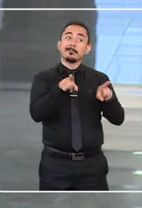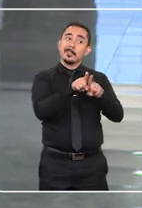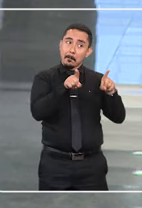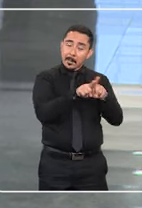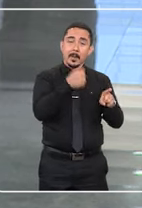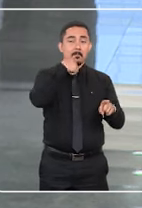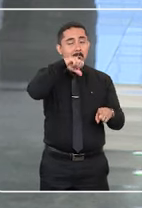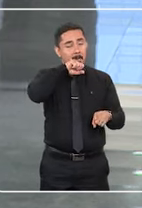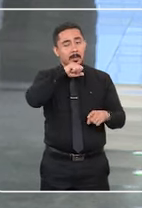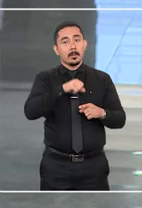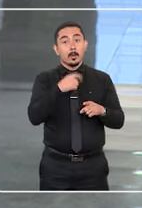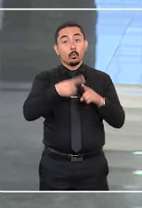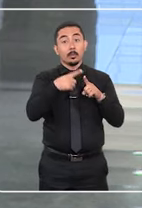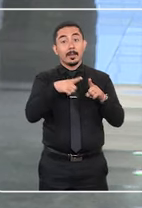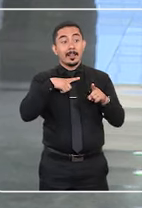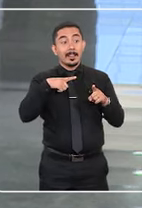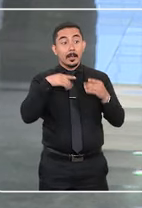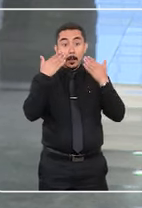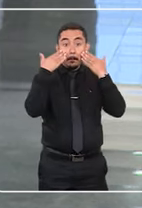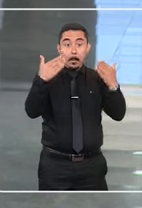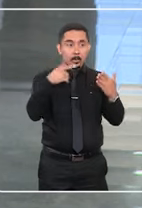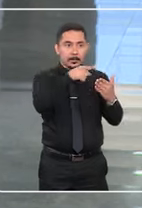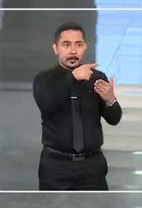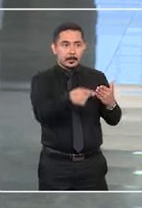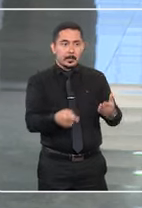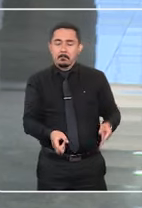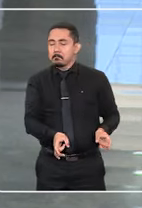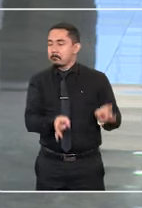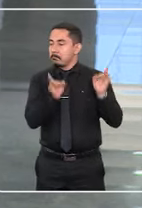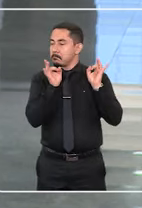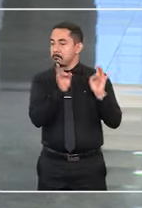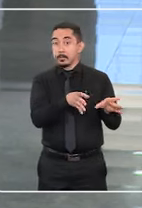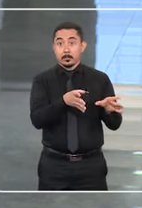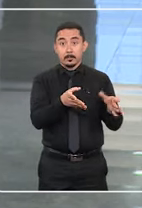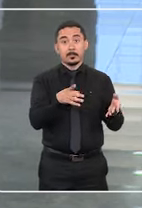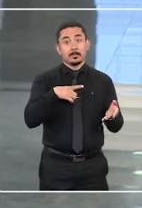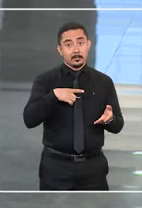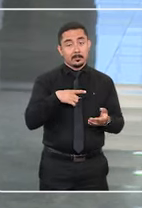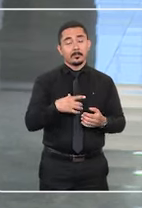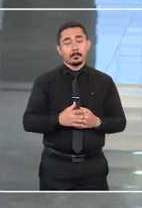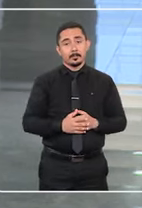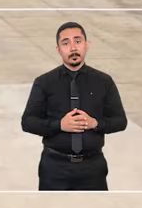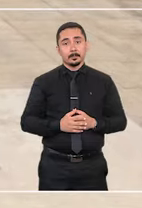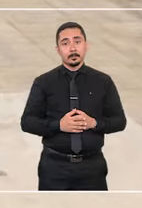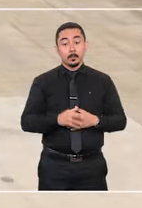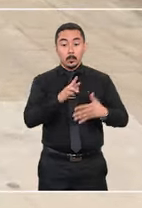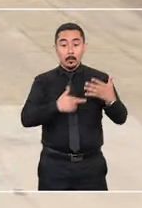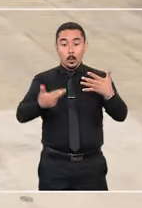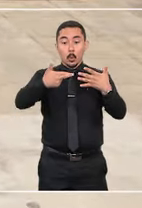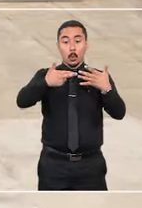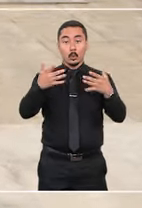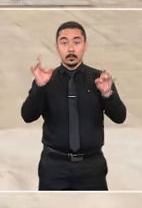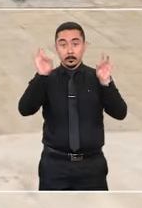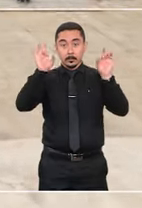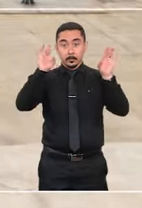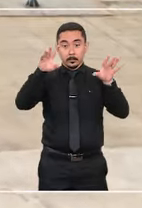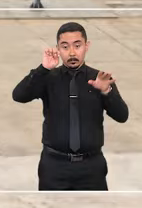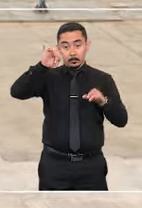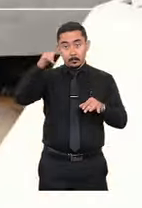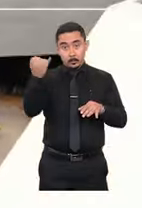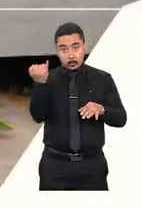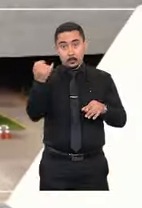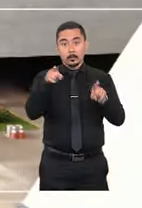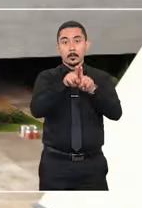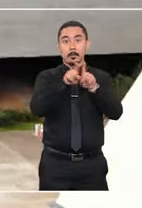relação à mãe, porque haveria evidências de conduta negligente dela na proteção dos filhos. No recurso especial ao STJ,